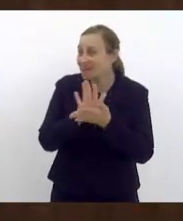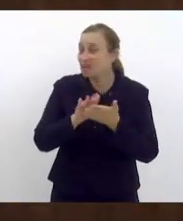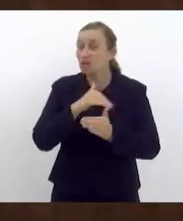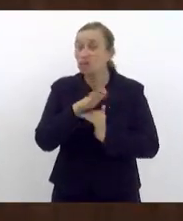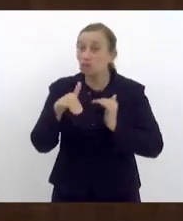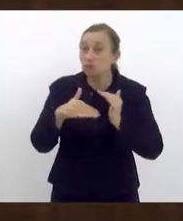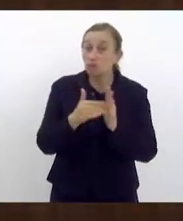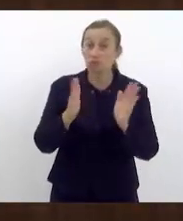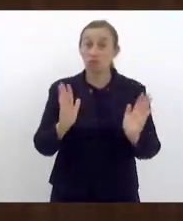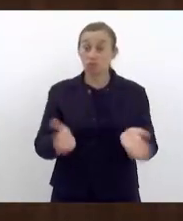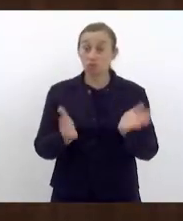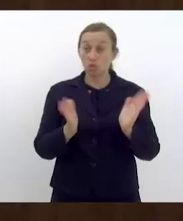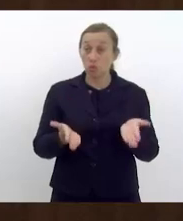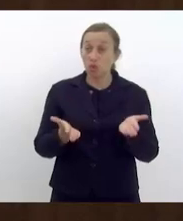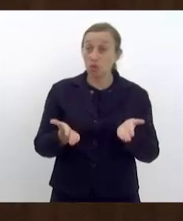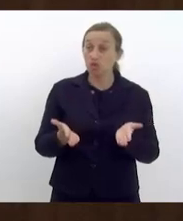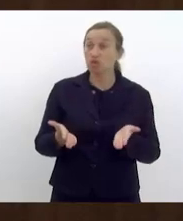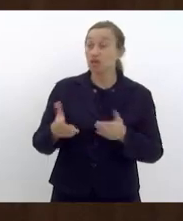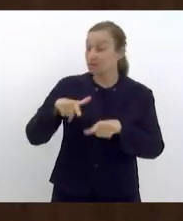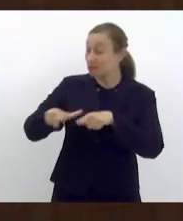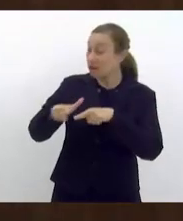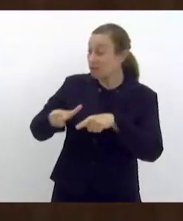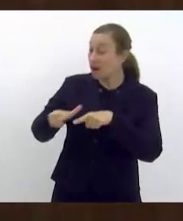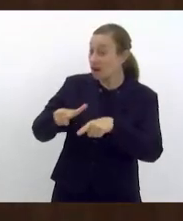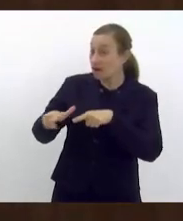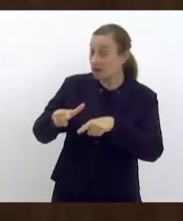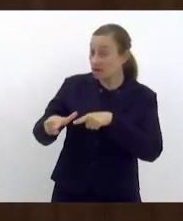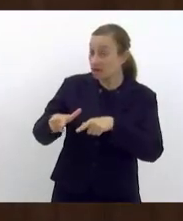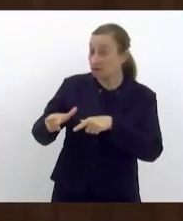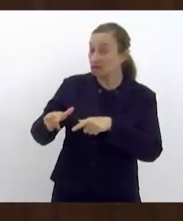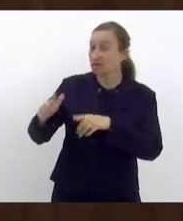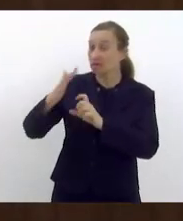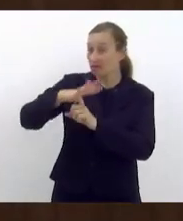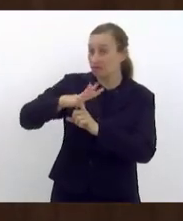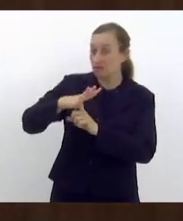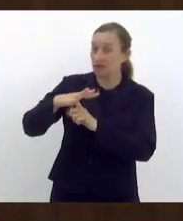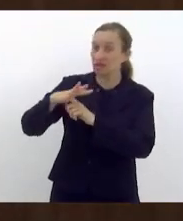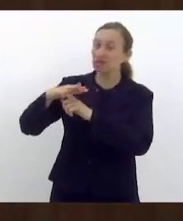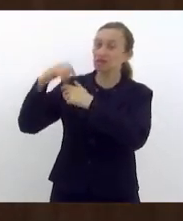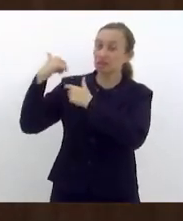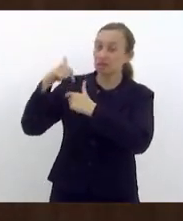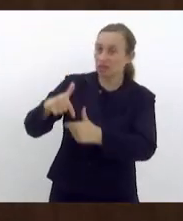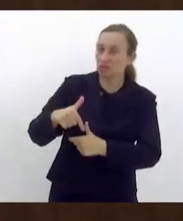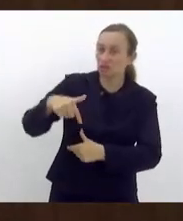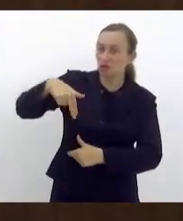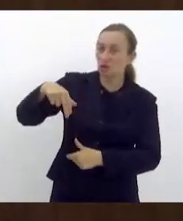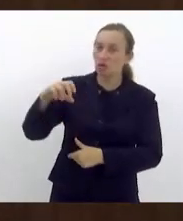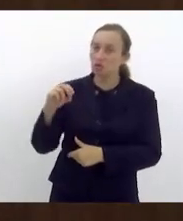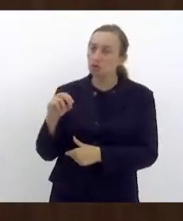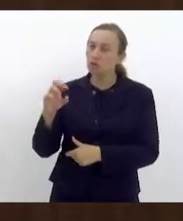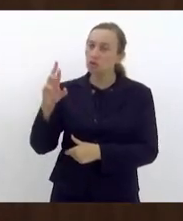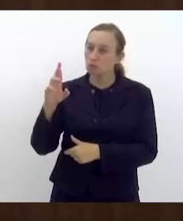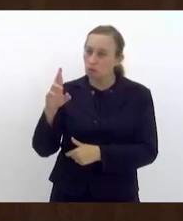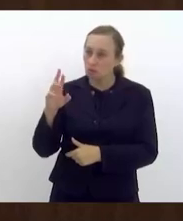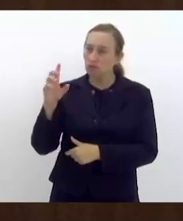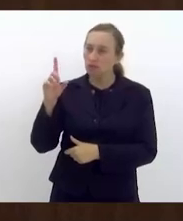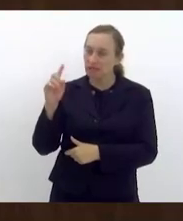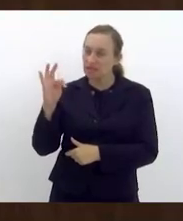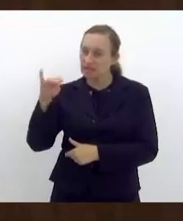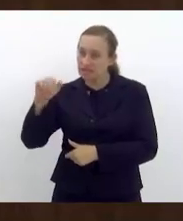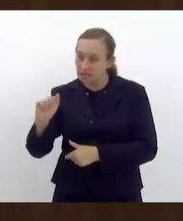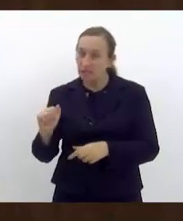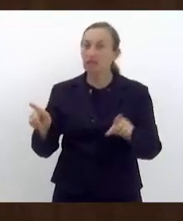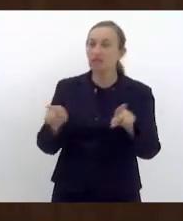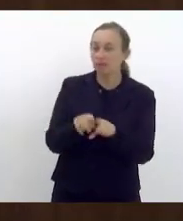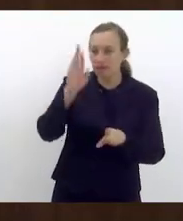aquelas que hoje tiram o seu sustento da feira de tradições nordestinas. É importante dizer também, senhor presidente, que além